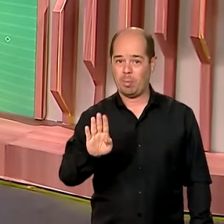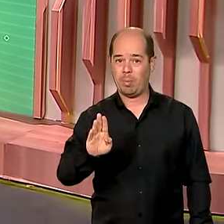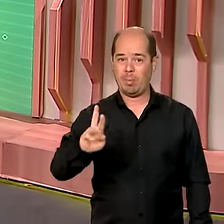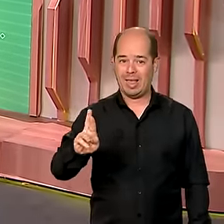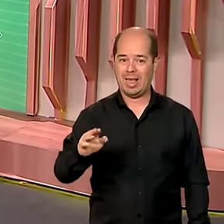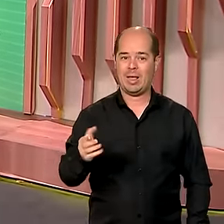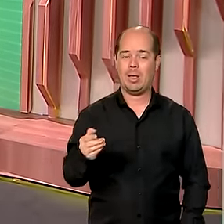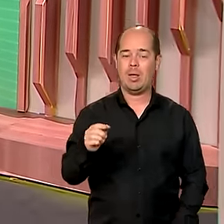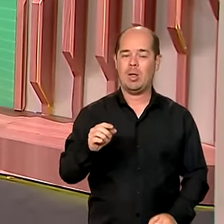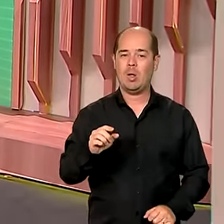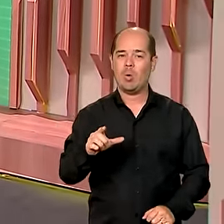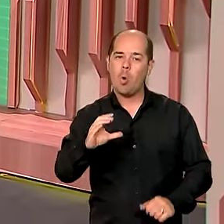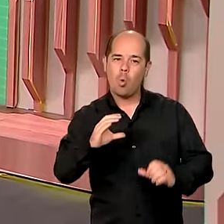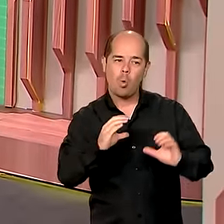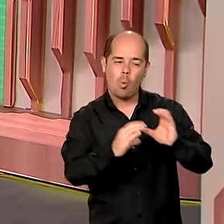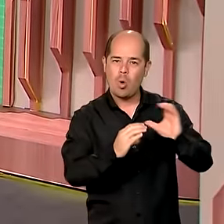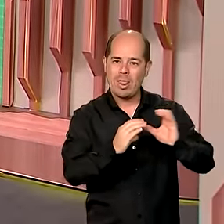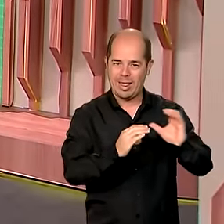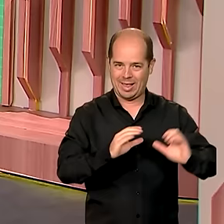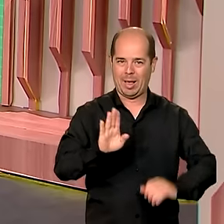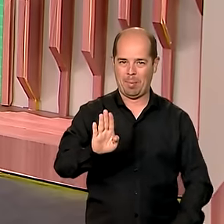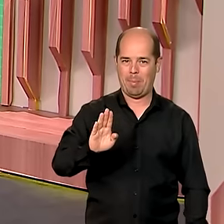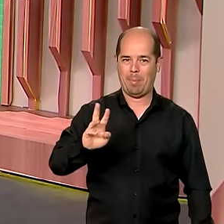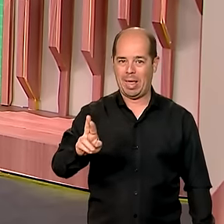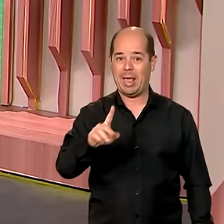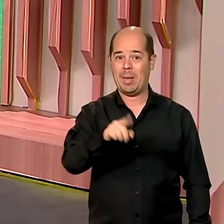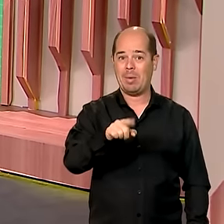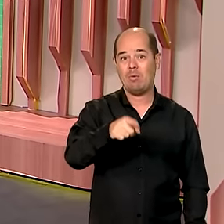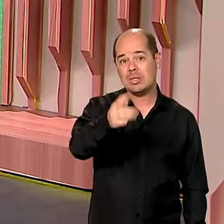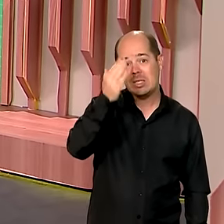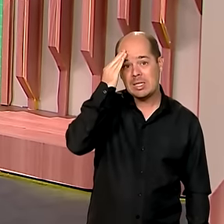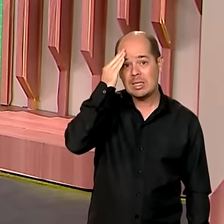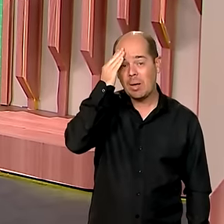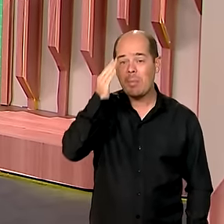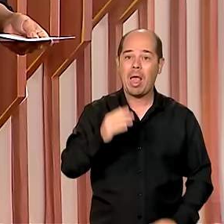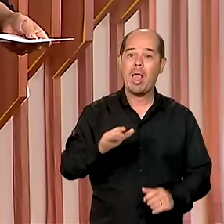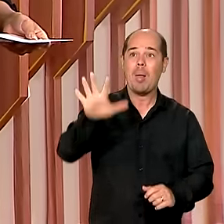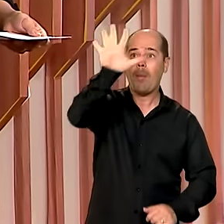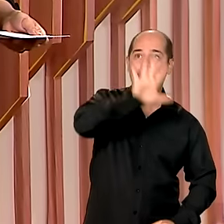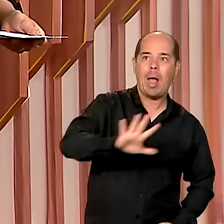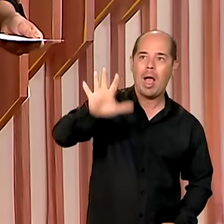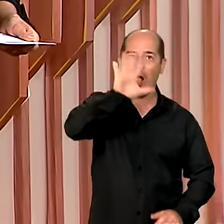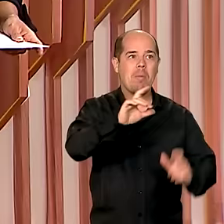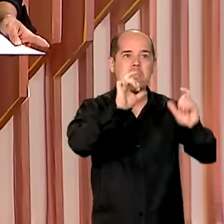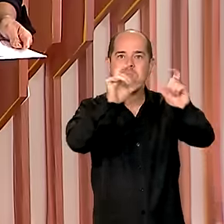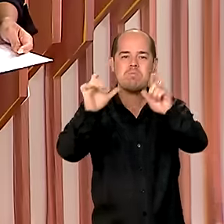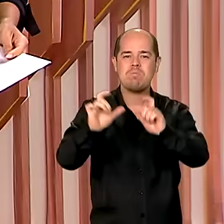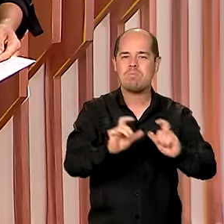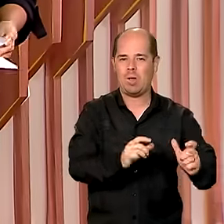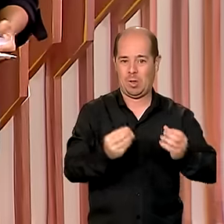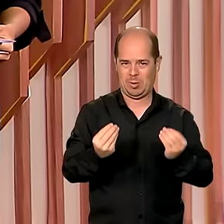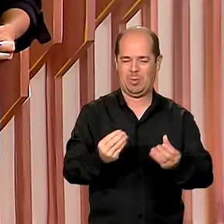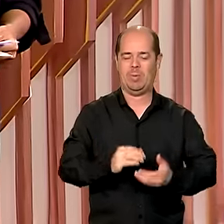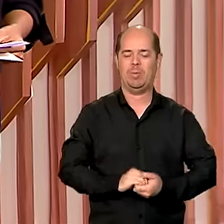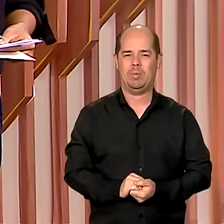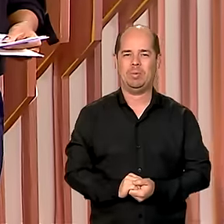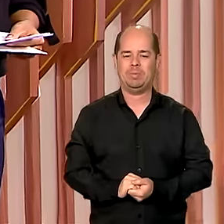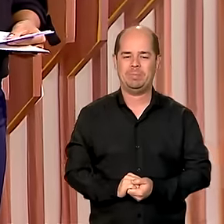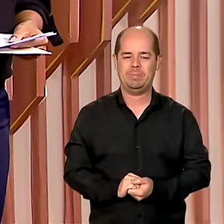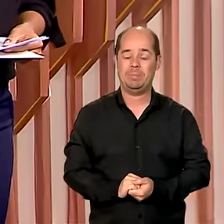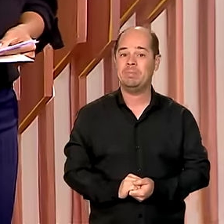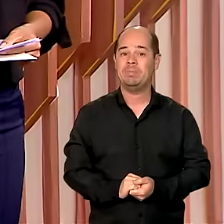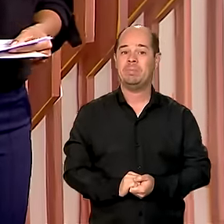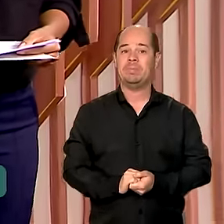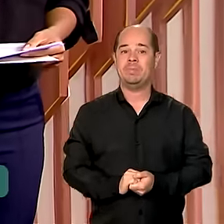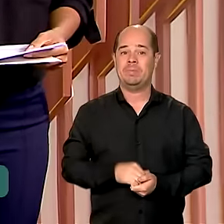mais sobre o seu município ou alguma outra cidade ou região do país. A União cedeu ao Rio de Janeiro,